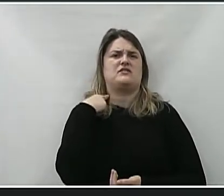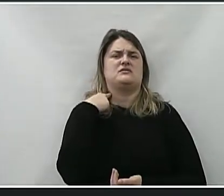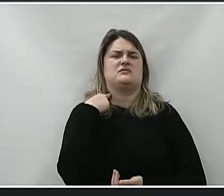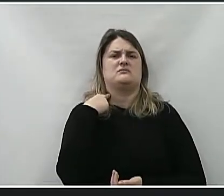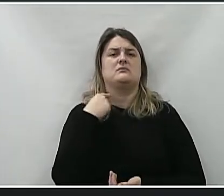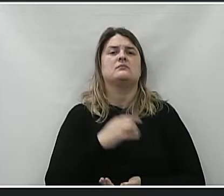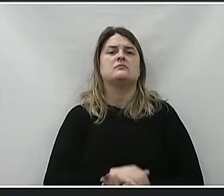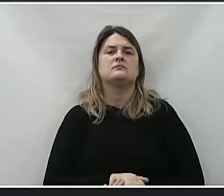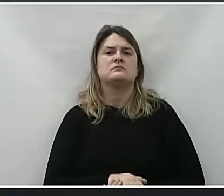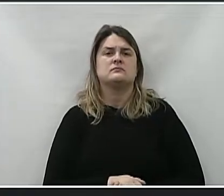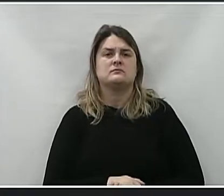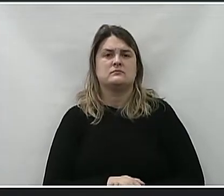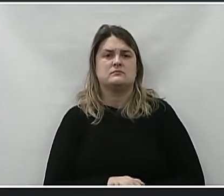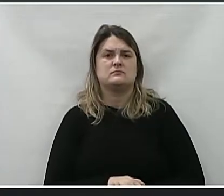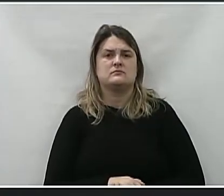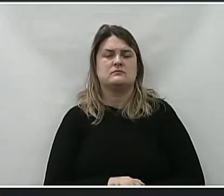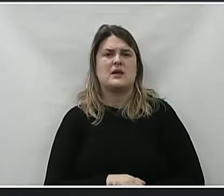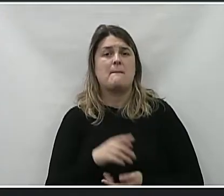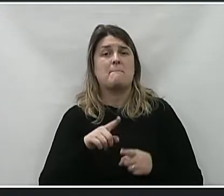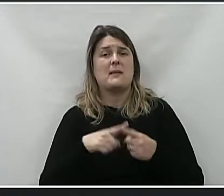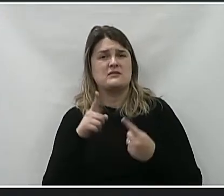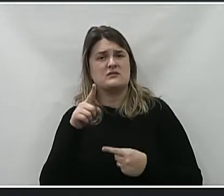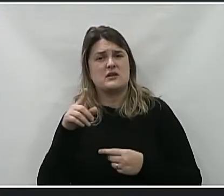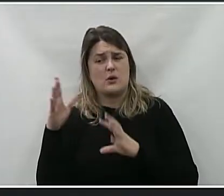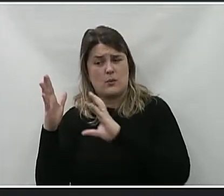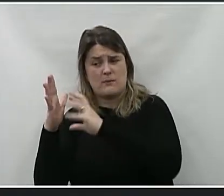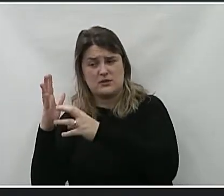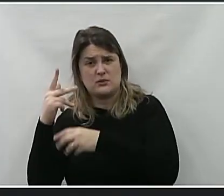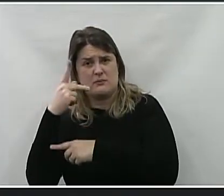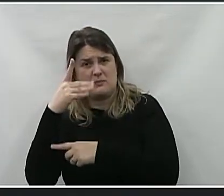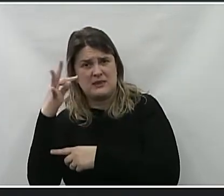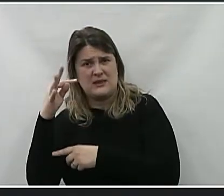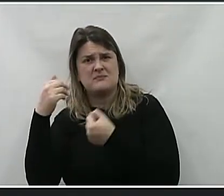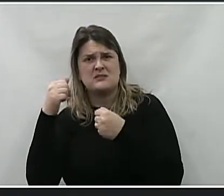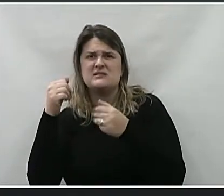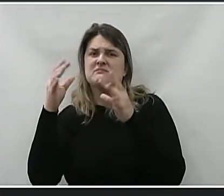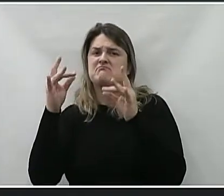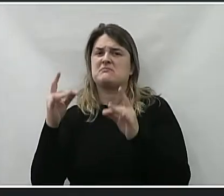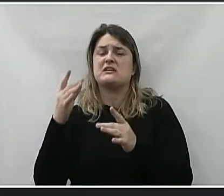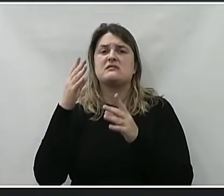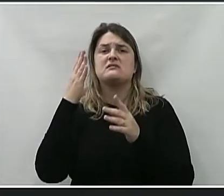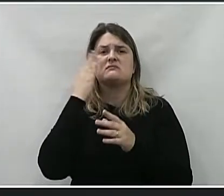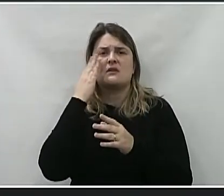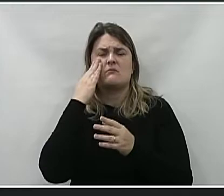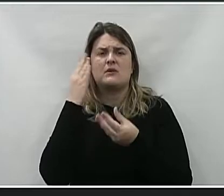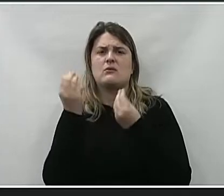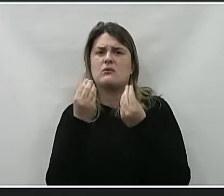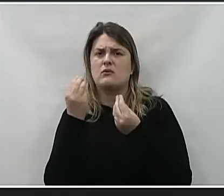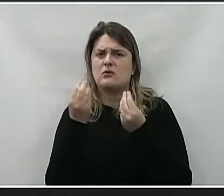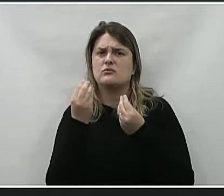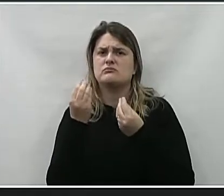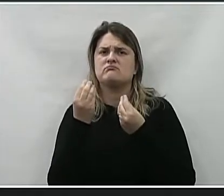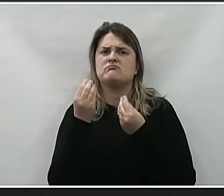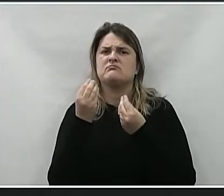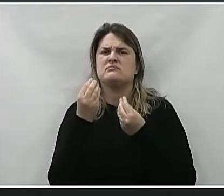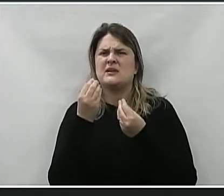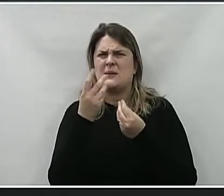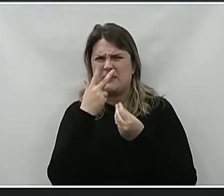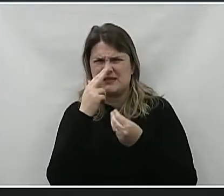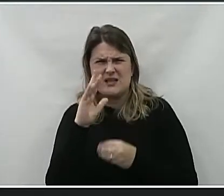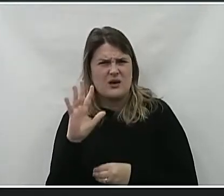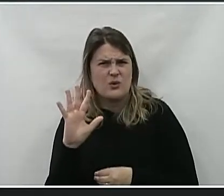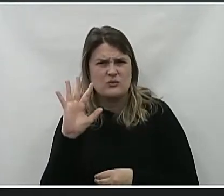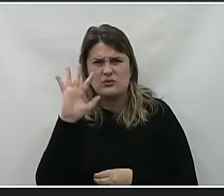Muito fácil. Mas vocês têm que ter coerência, vocês têm que ter discernimento de chegar, no momento que